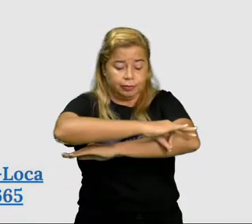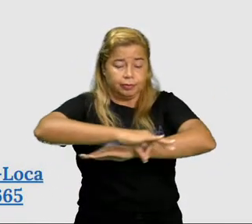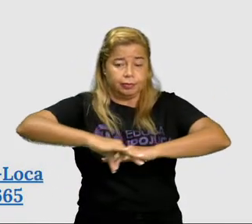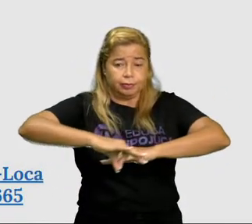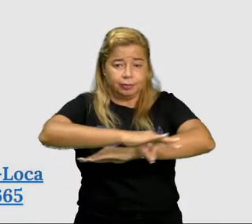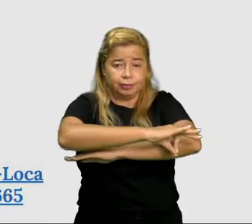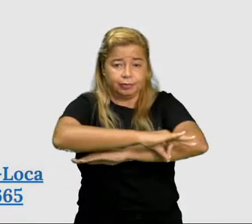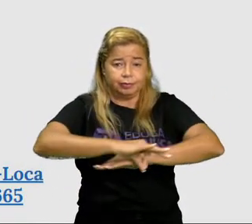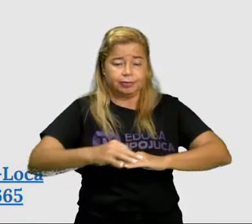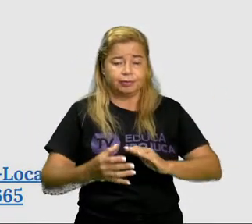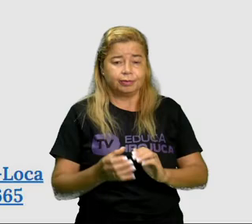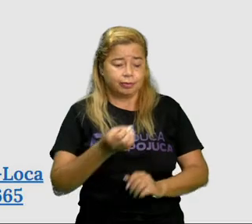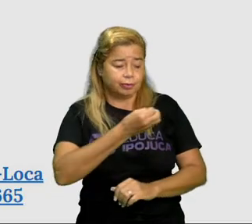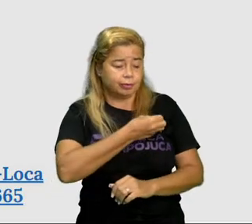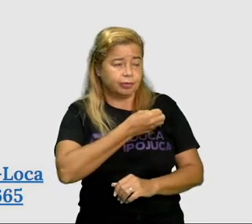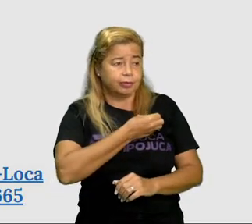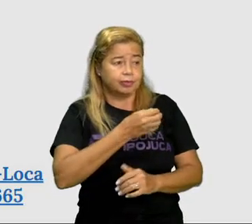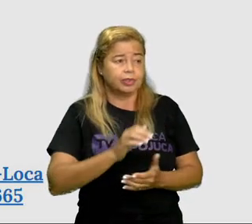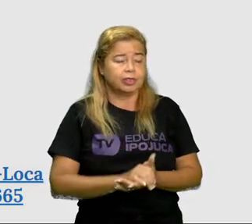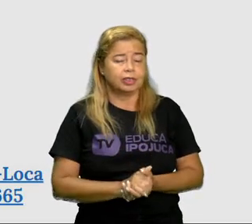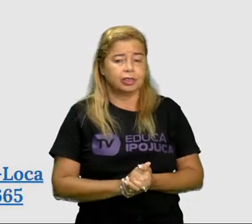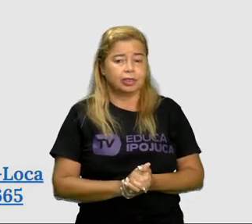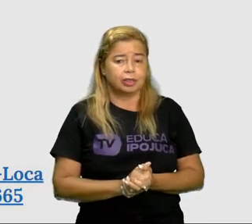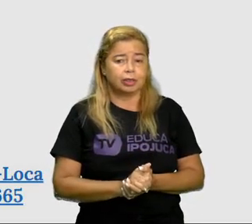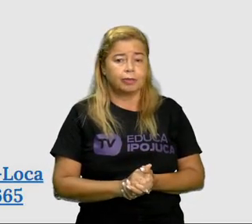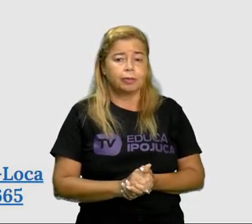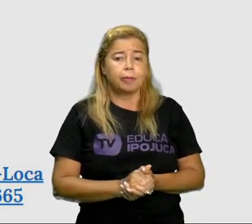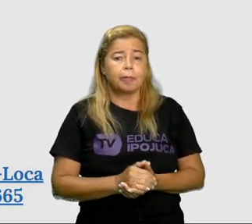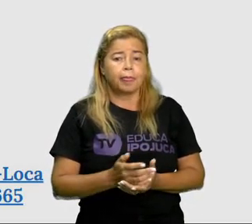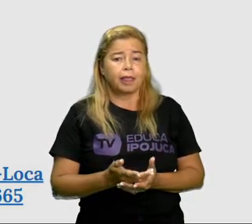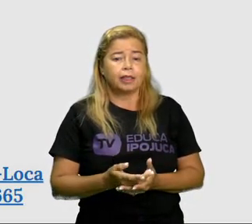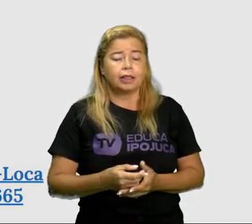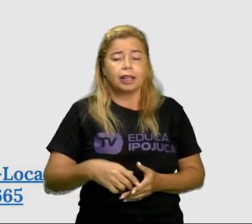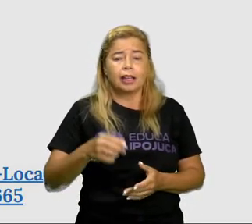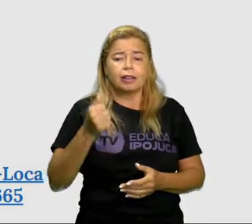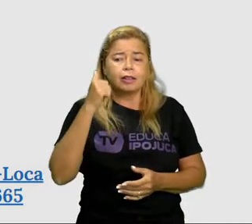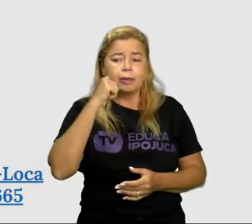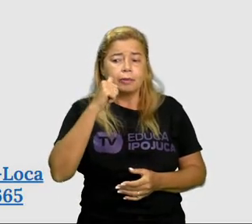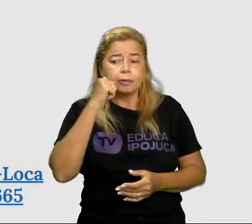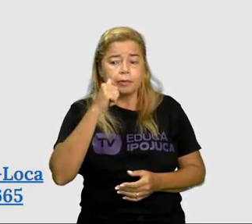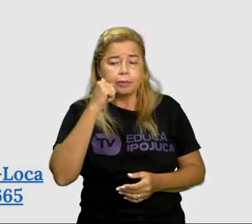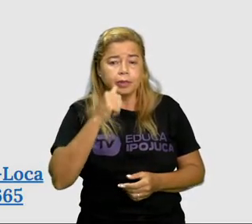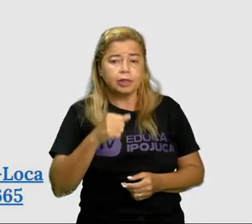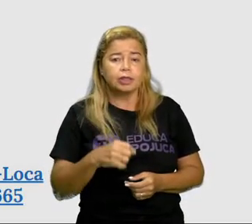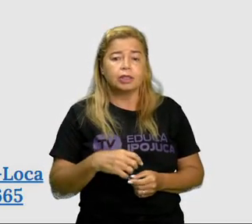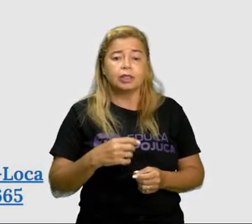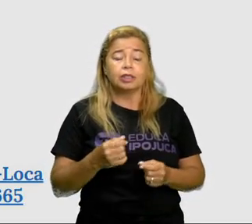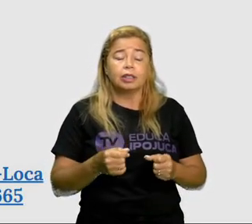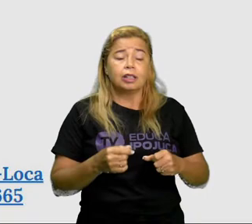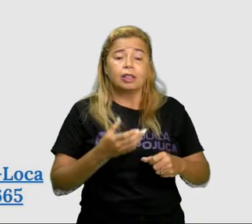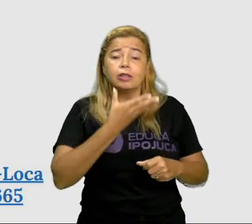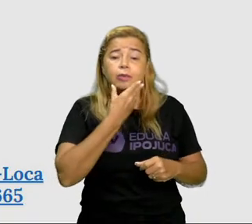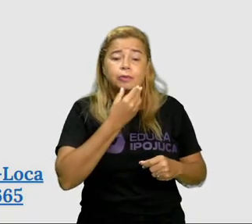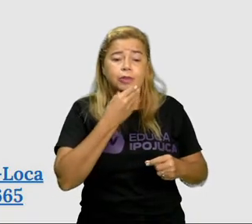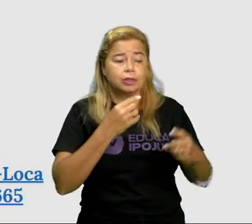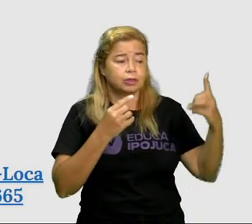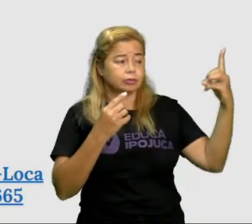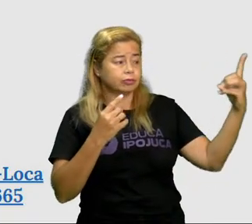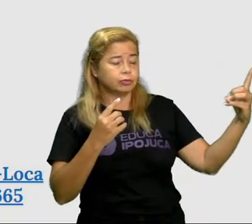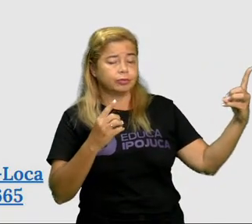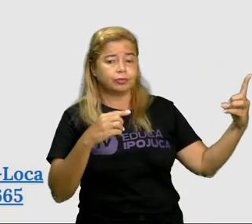entre dois personagens. Marta e o Luiz. Aí temos aí uma reta